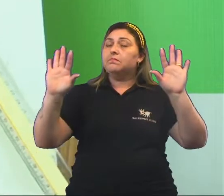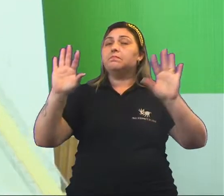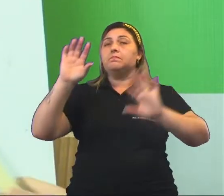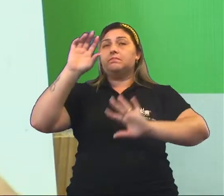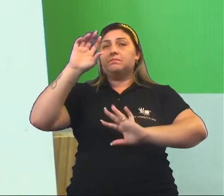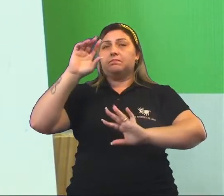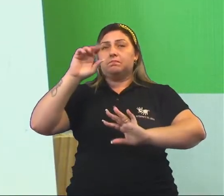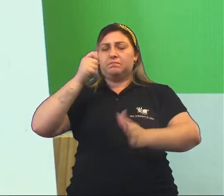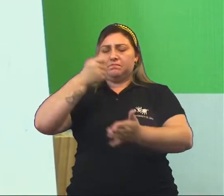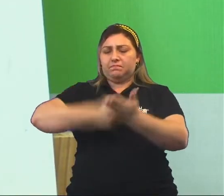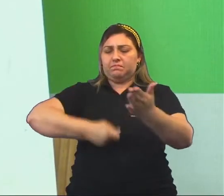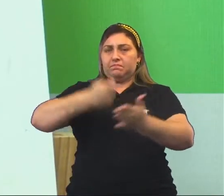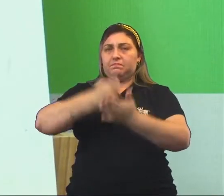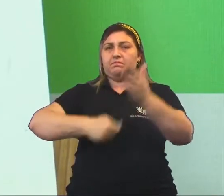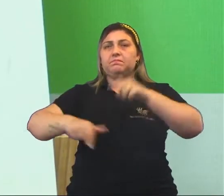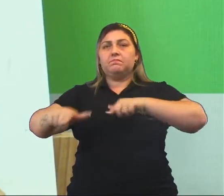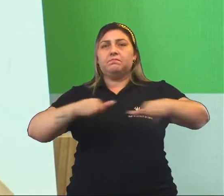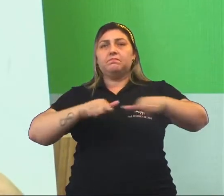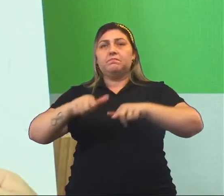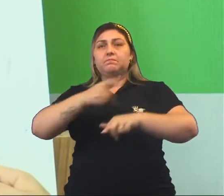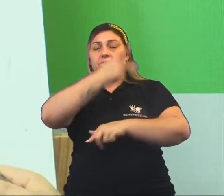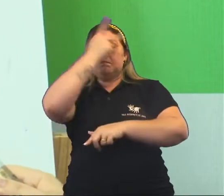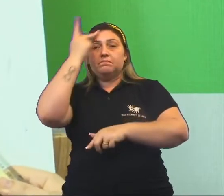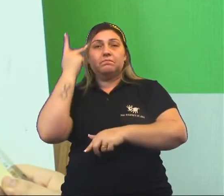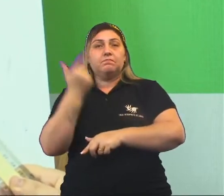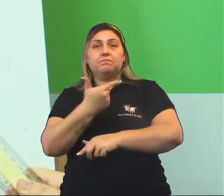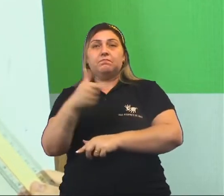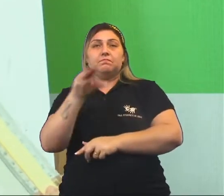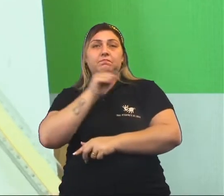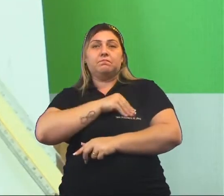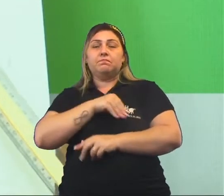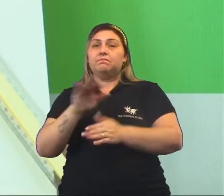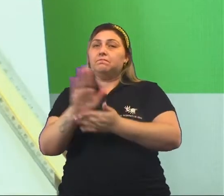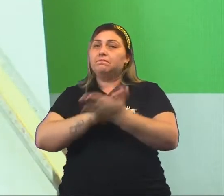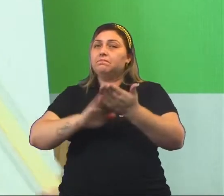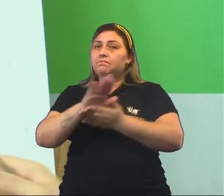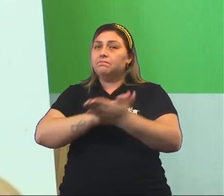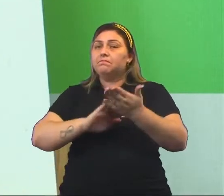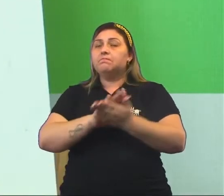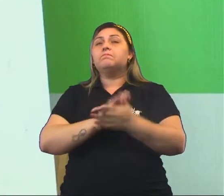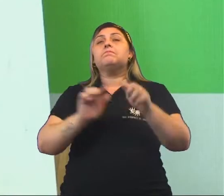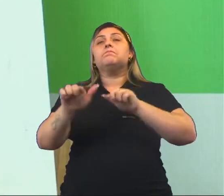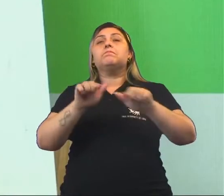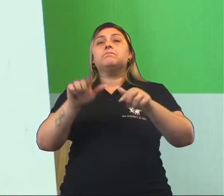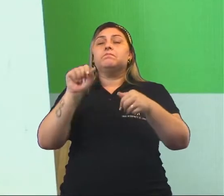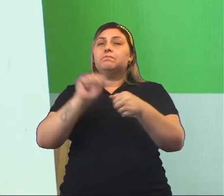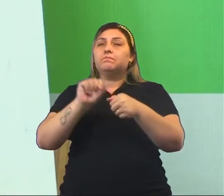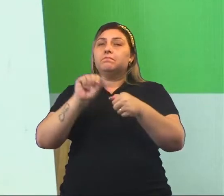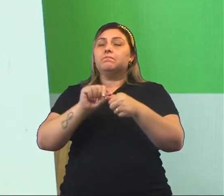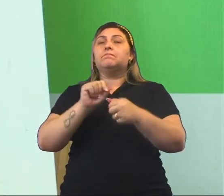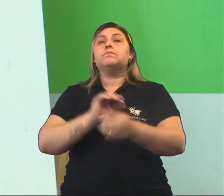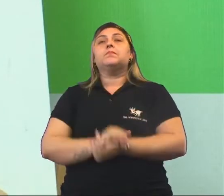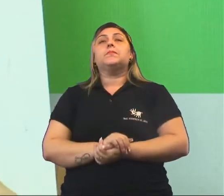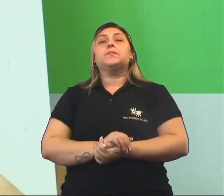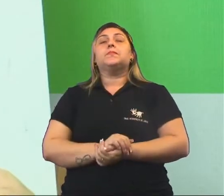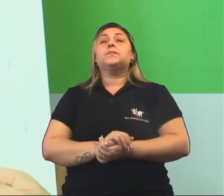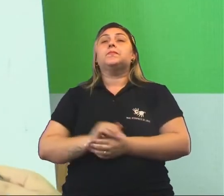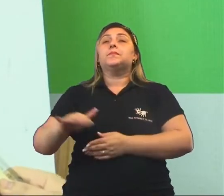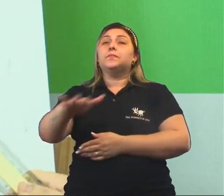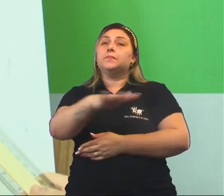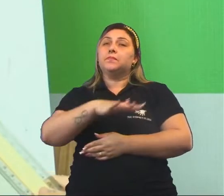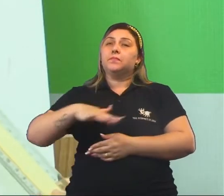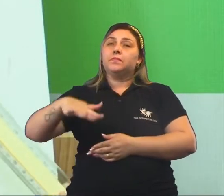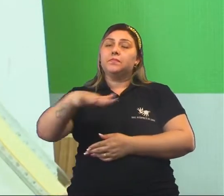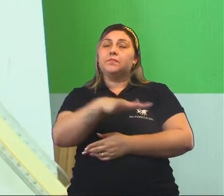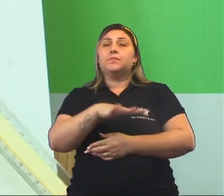sendo obrigada a trabalhar para seu dono sem receber nenhum pagamento pelo trabalho realizado. Nas sociedades